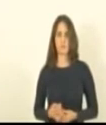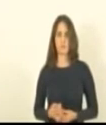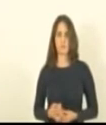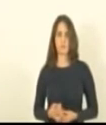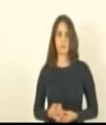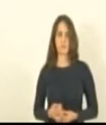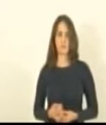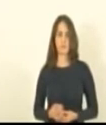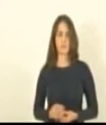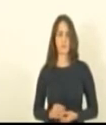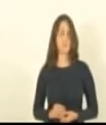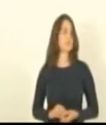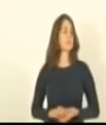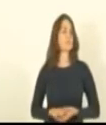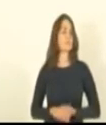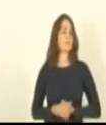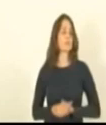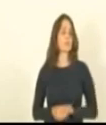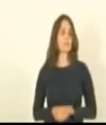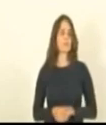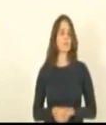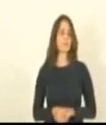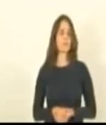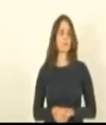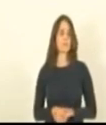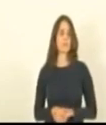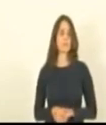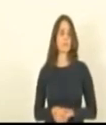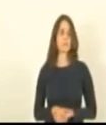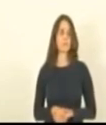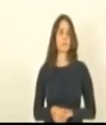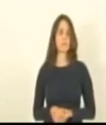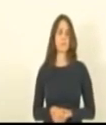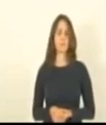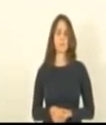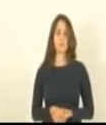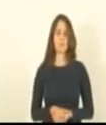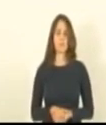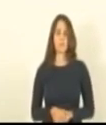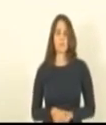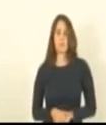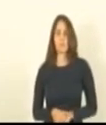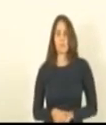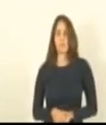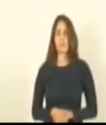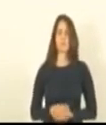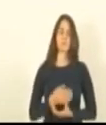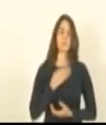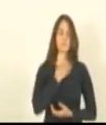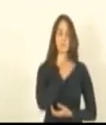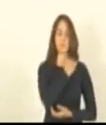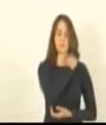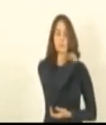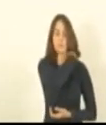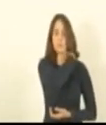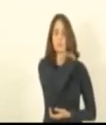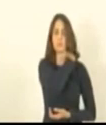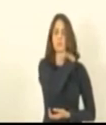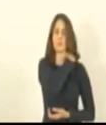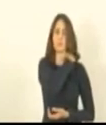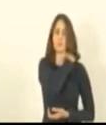estudantes das redes particular e pública que participam de eventos esportivos oficiais uma dispensa das aulas